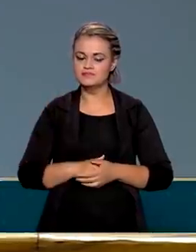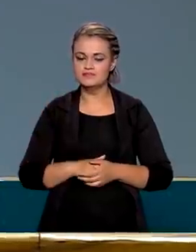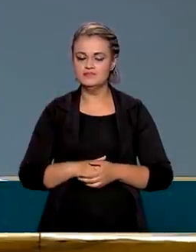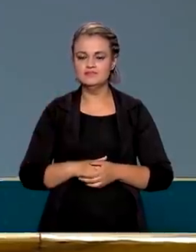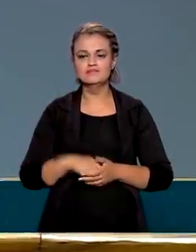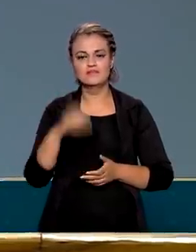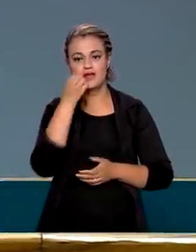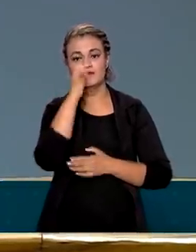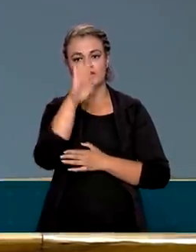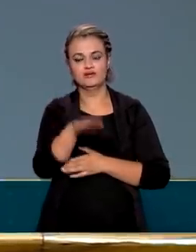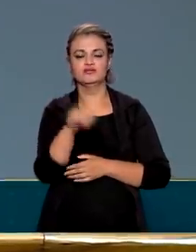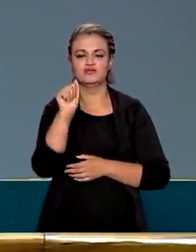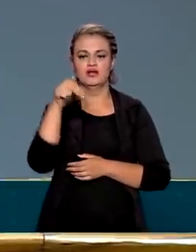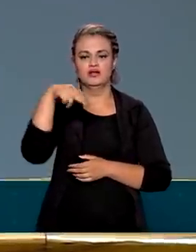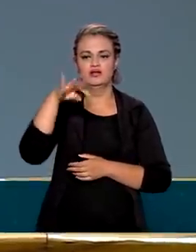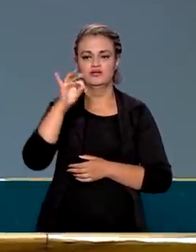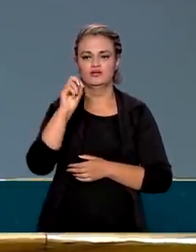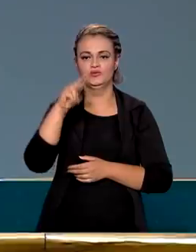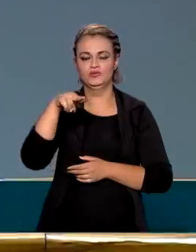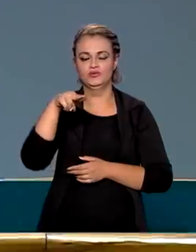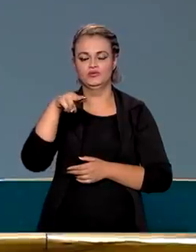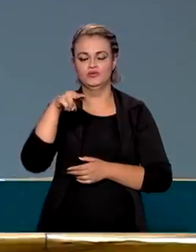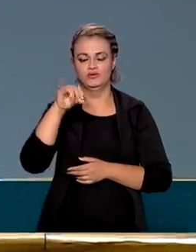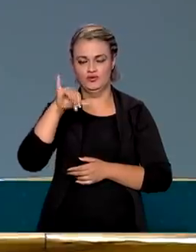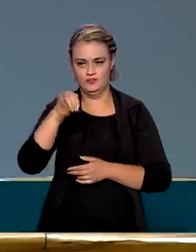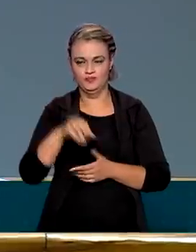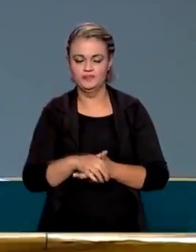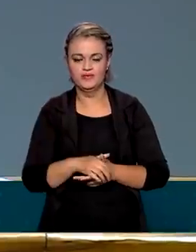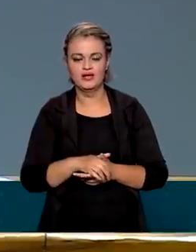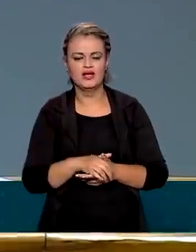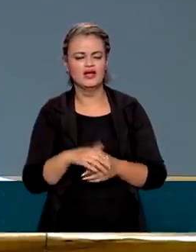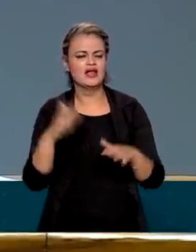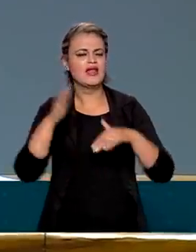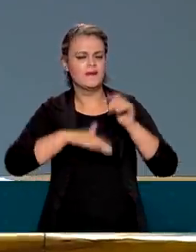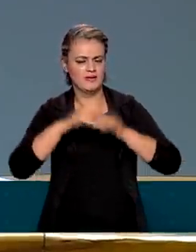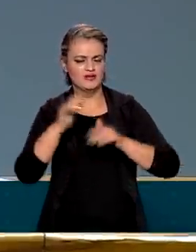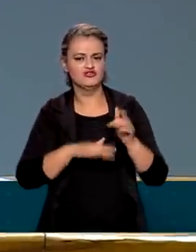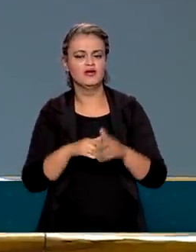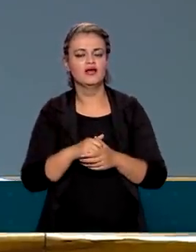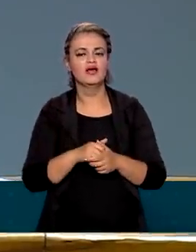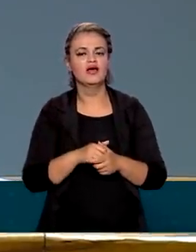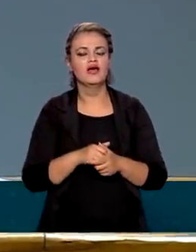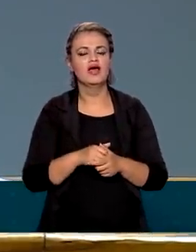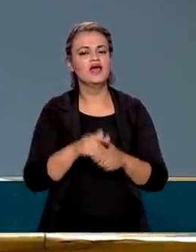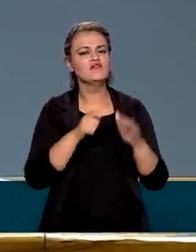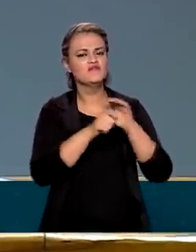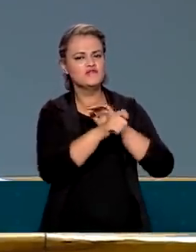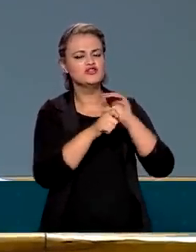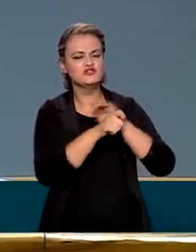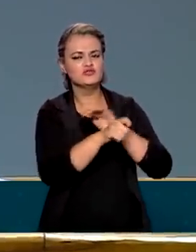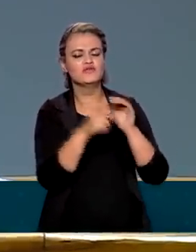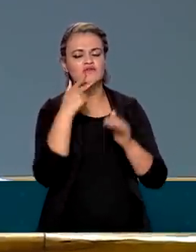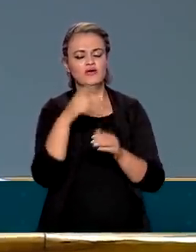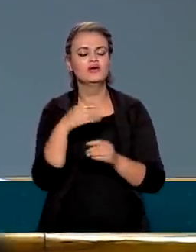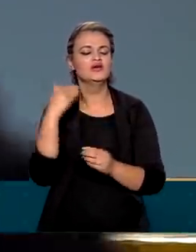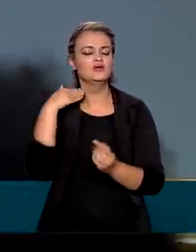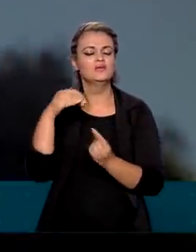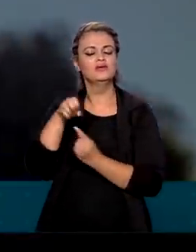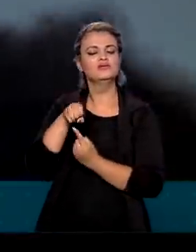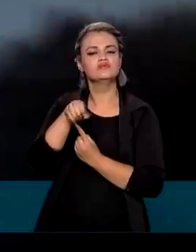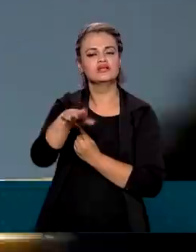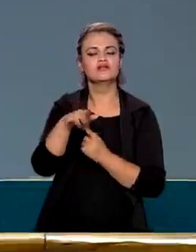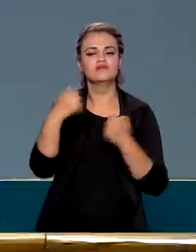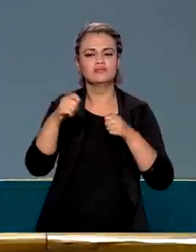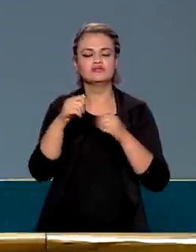Boa tarde, ministro Antônio Timote, o repórter de O Antagonista. De maneira prática, os investidores estão falando que o Banco Central vai precisar